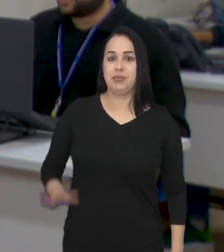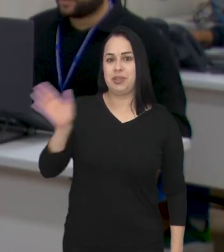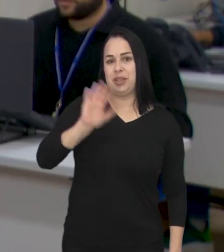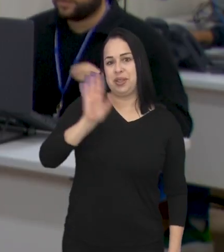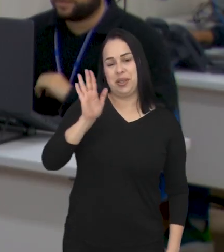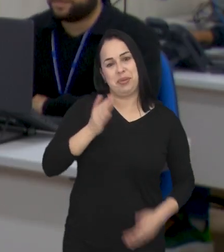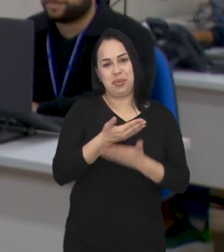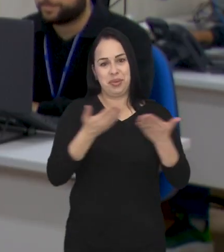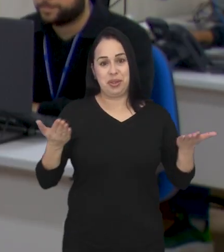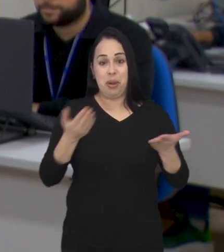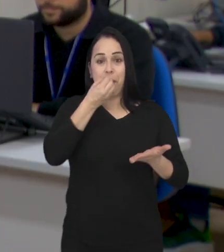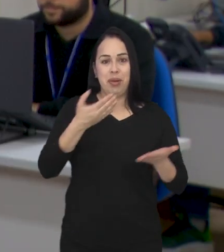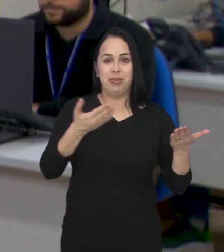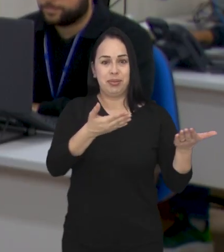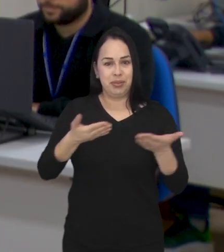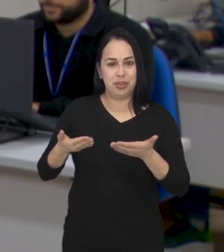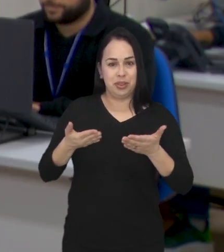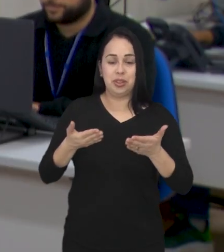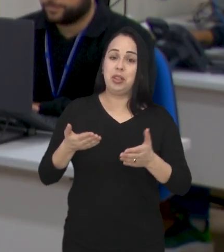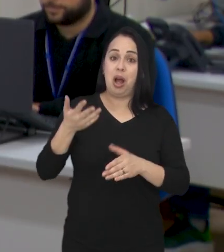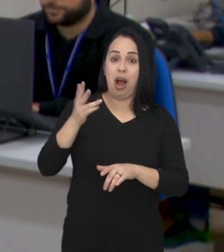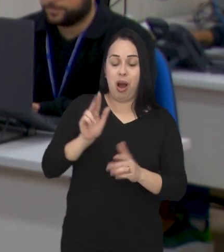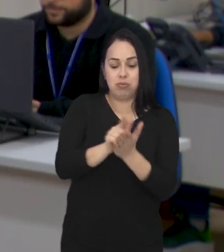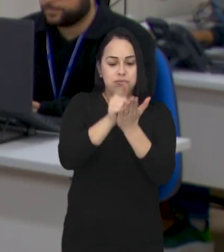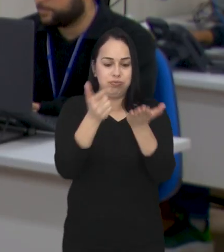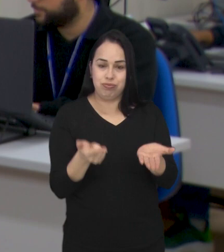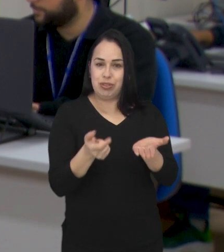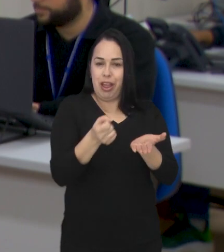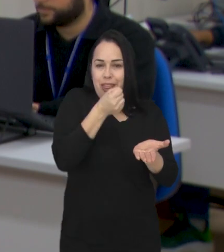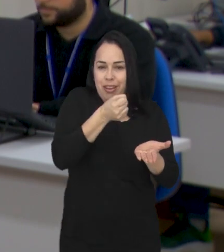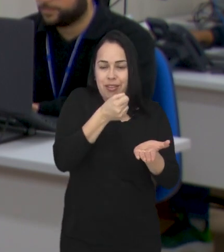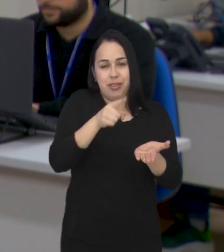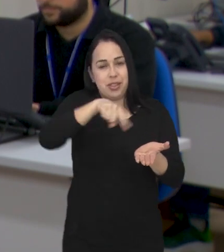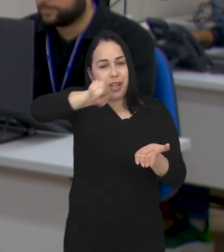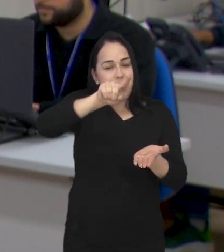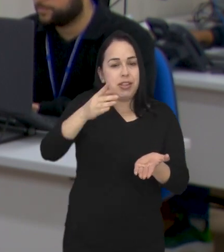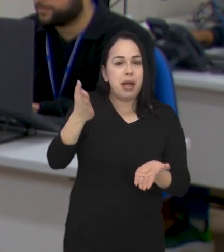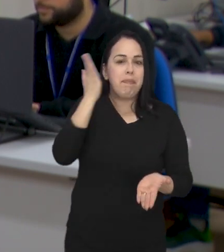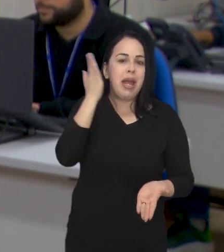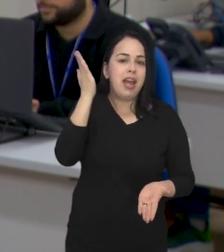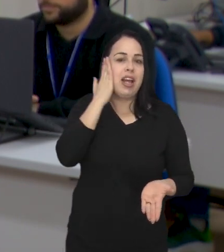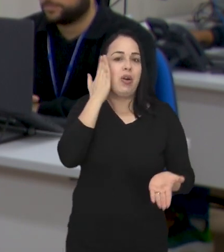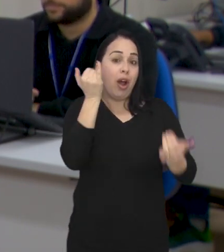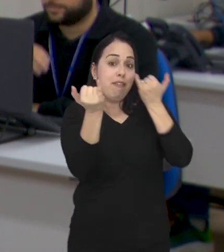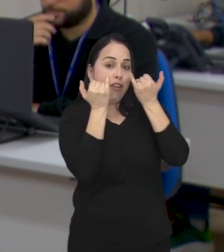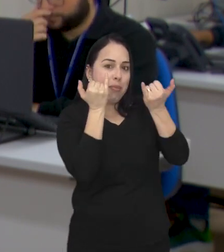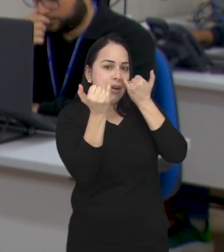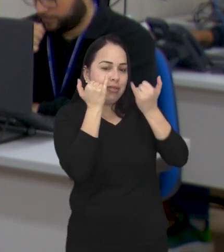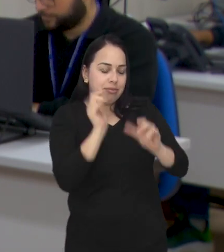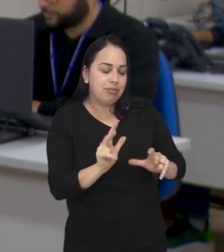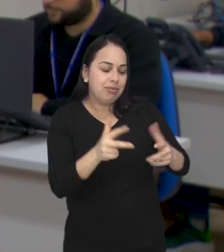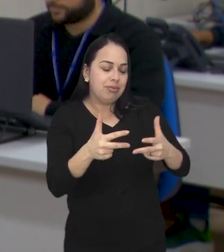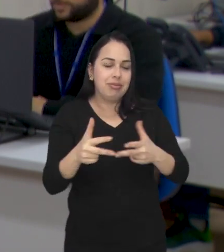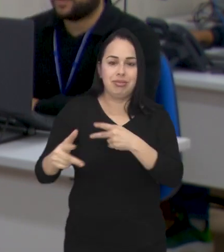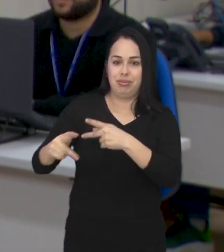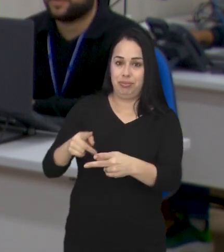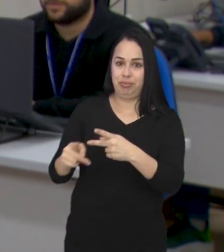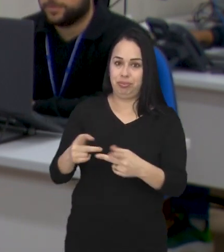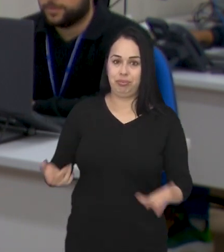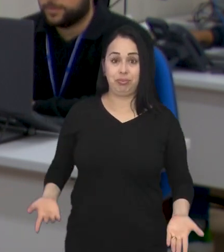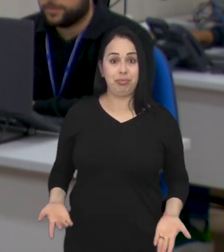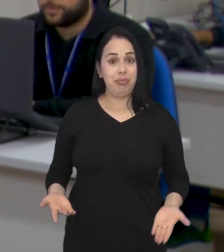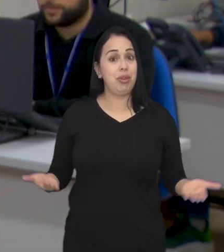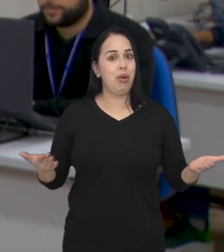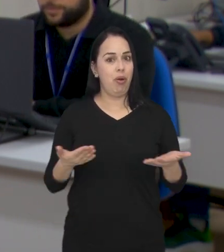Olá pra você, seja bem-vindo ao nosso Boletim Legislativo. Aqui você fica por dentro das notícias que marcaram a Câmara e a nossa